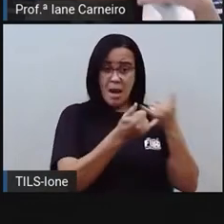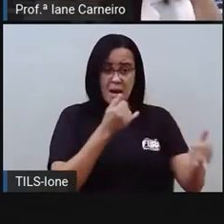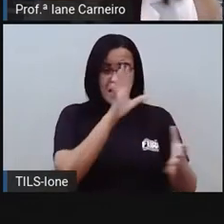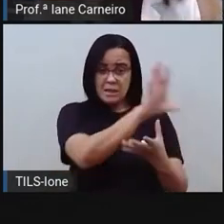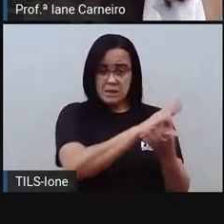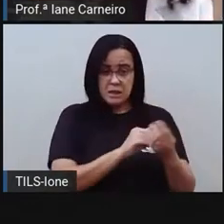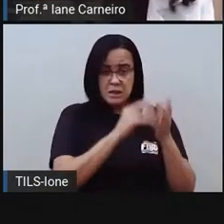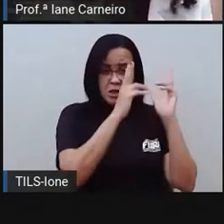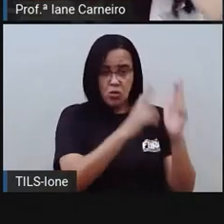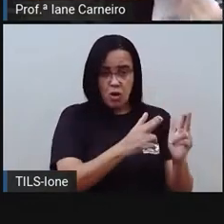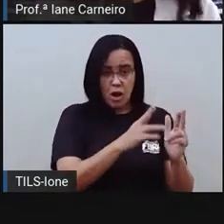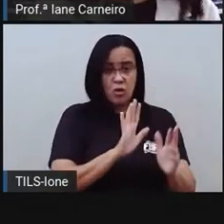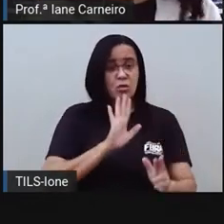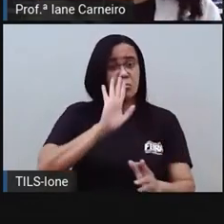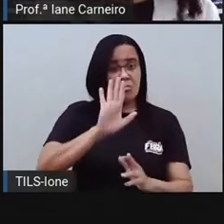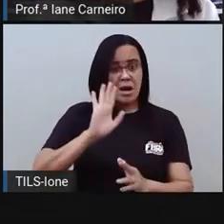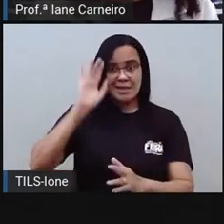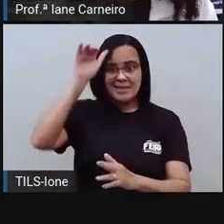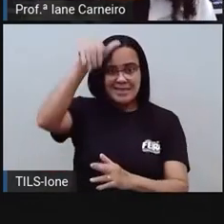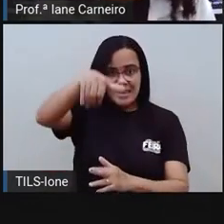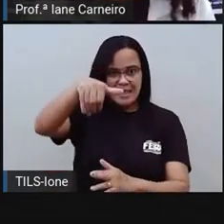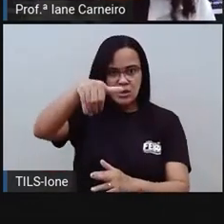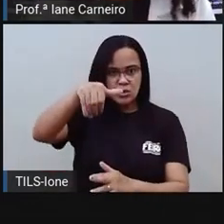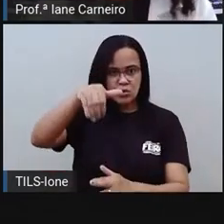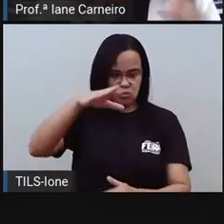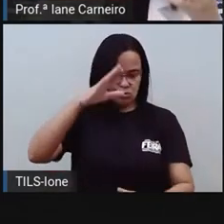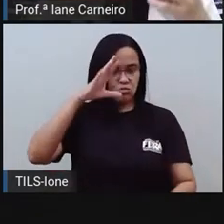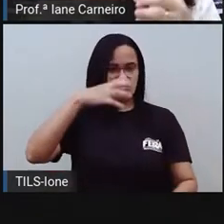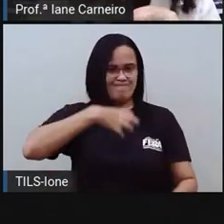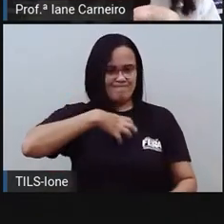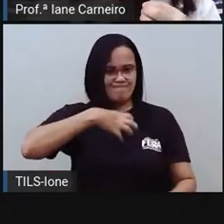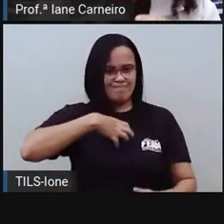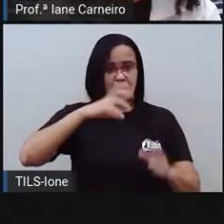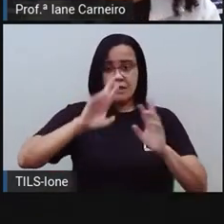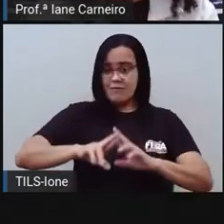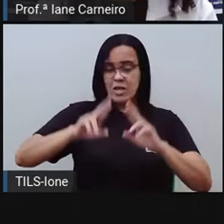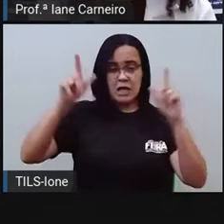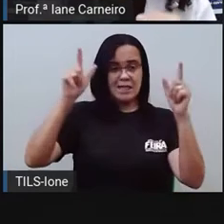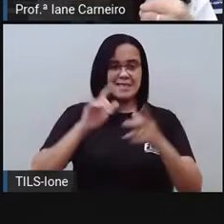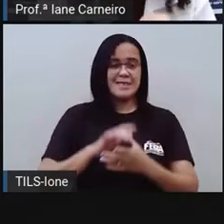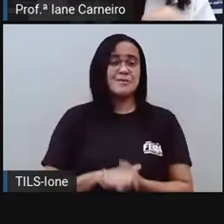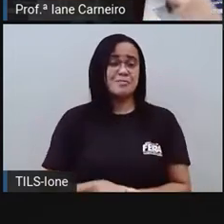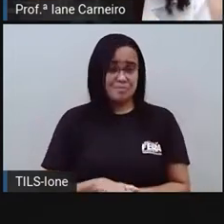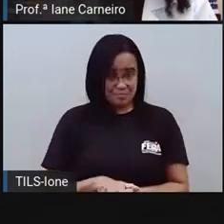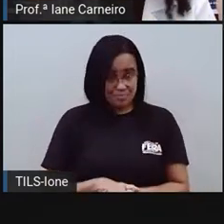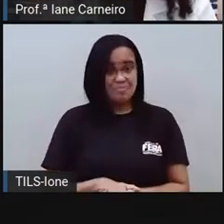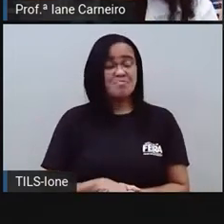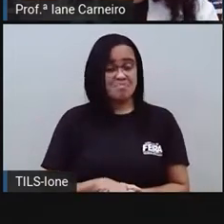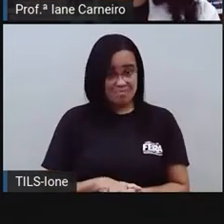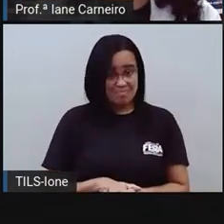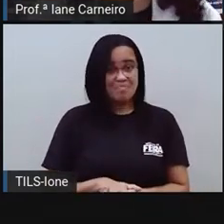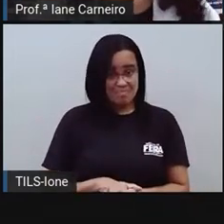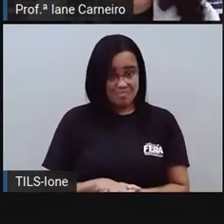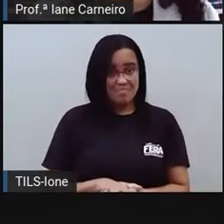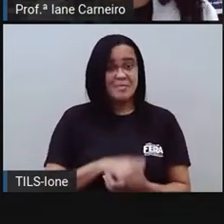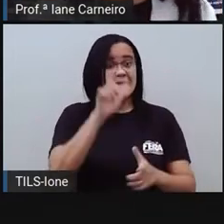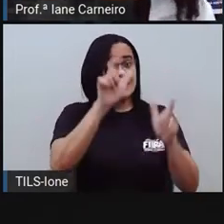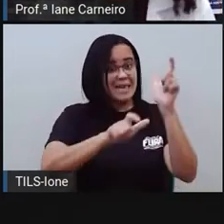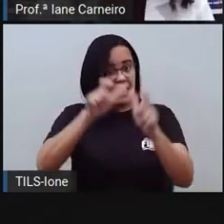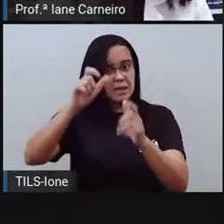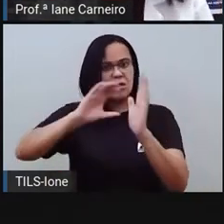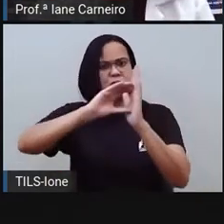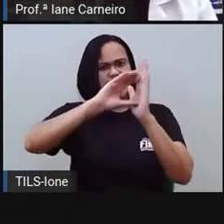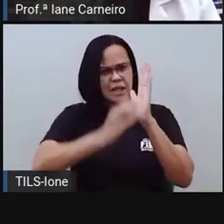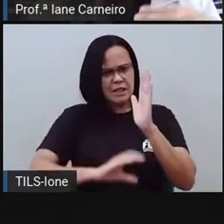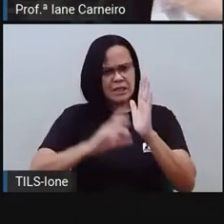o rosto deles sendo muito parecidos, acaba que os gêmeos também têm características próprias.